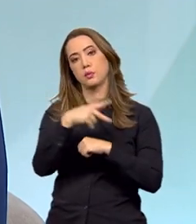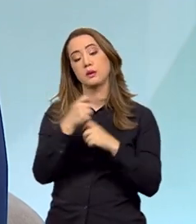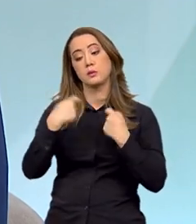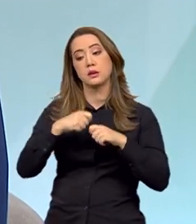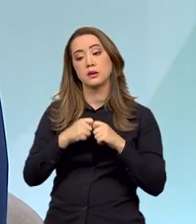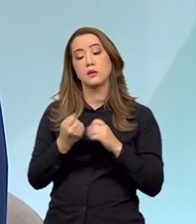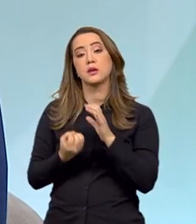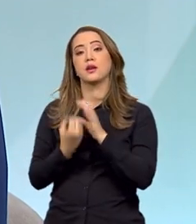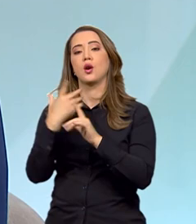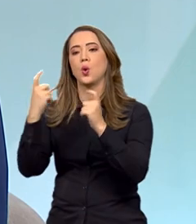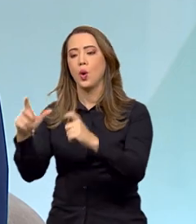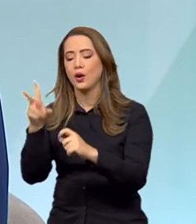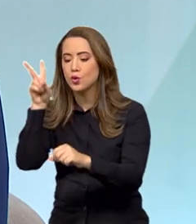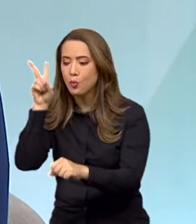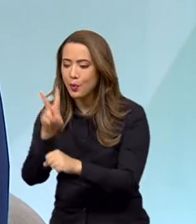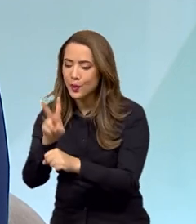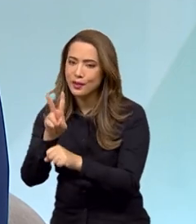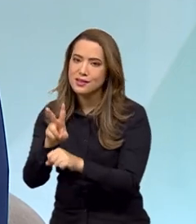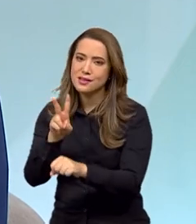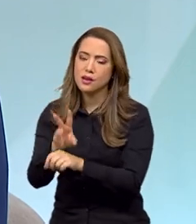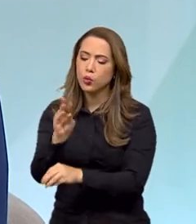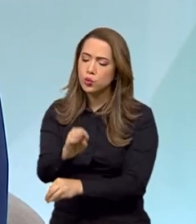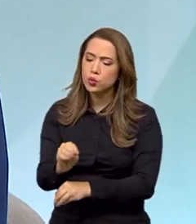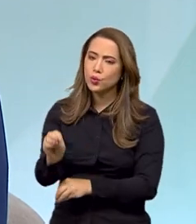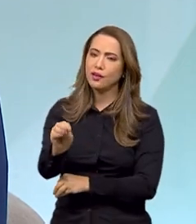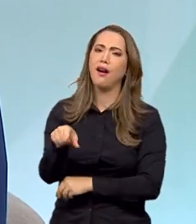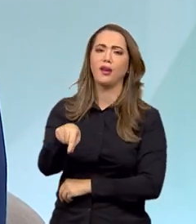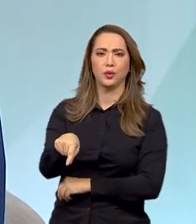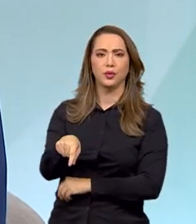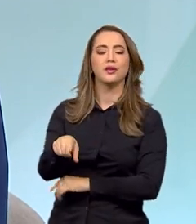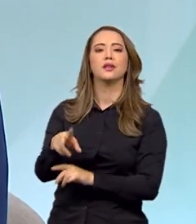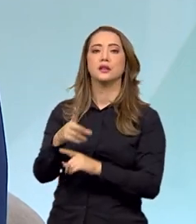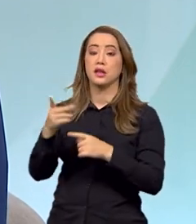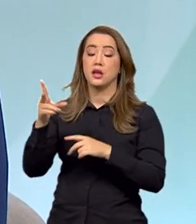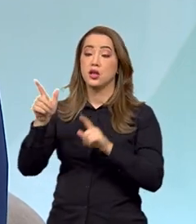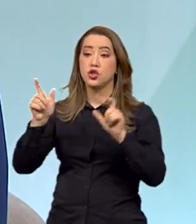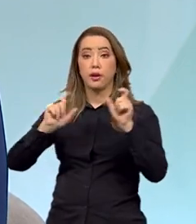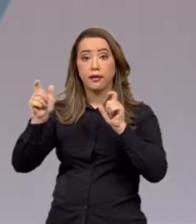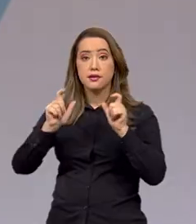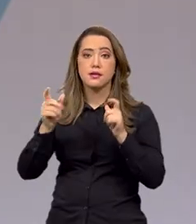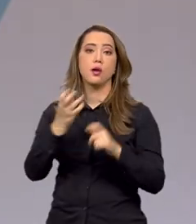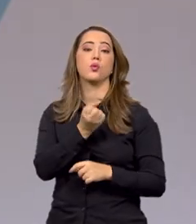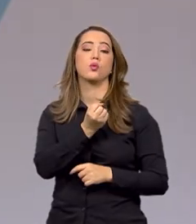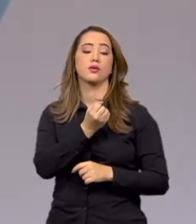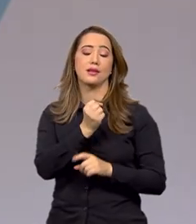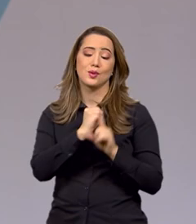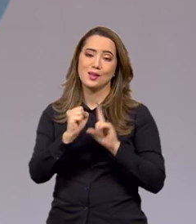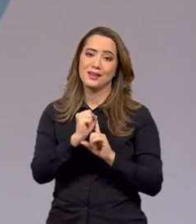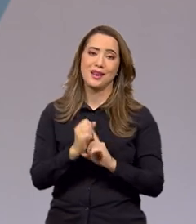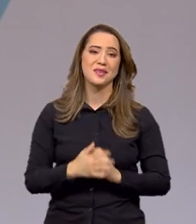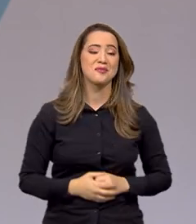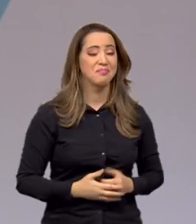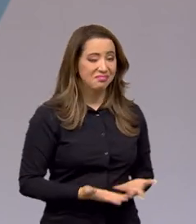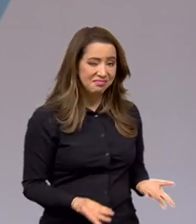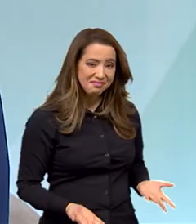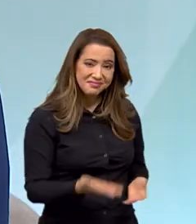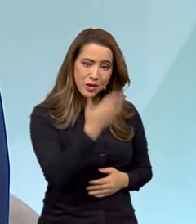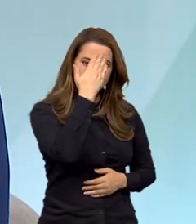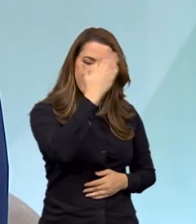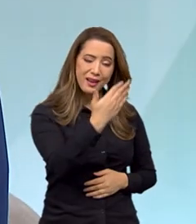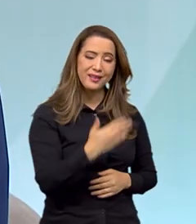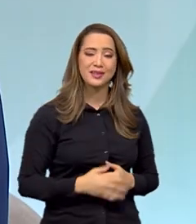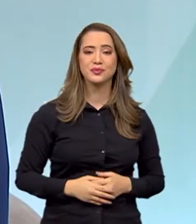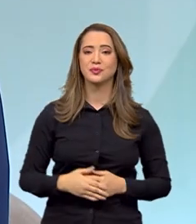criar um ambiente de proteção, de cuidado e de vigilância social. Muito obrigado, secretário, pela entrevista.